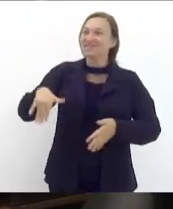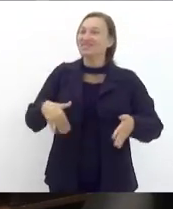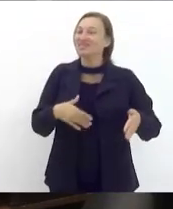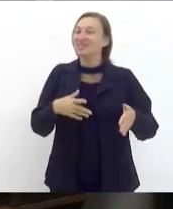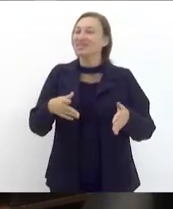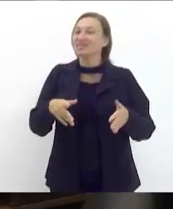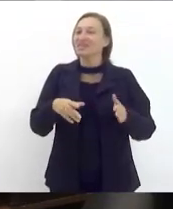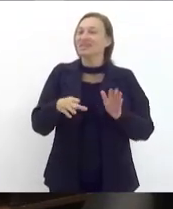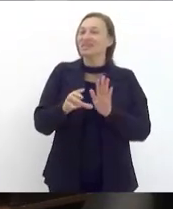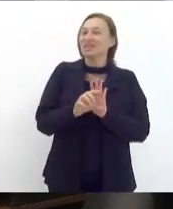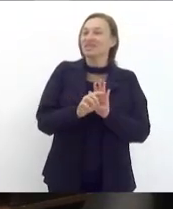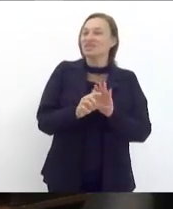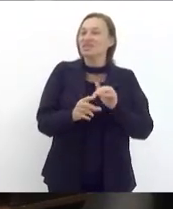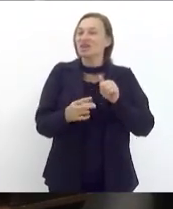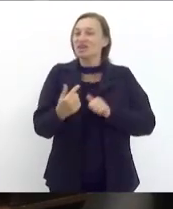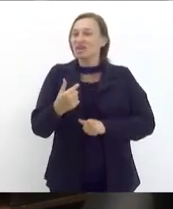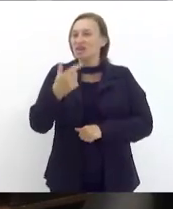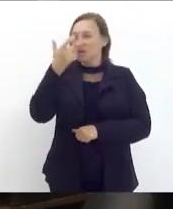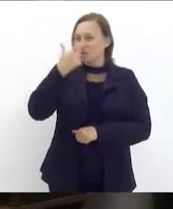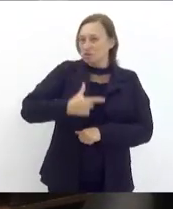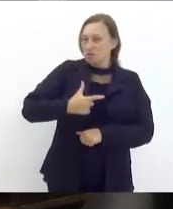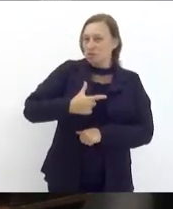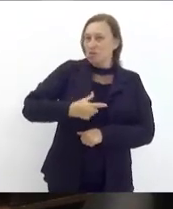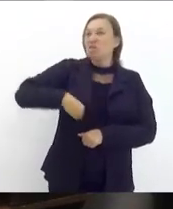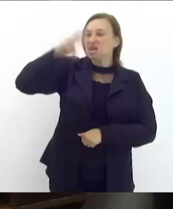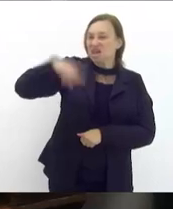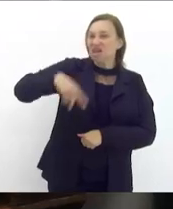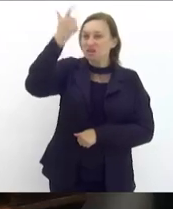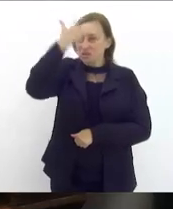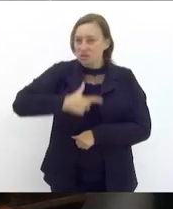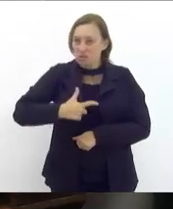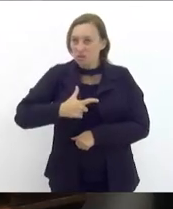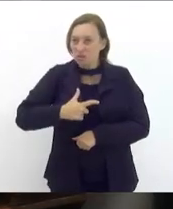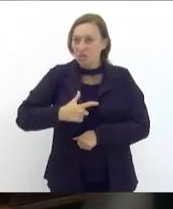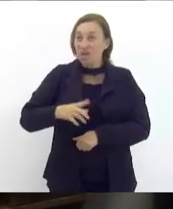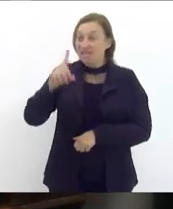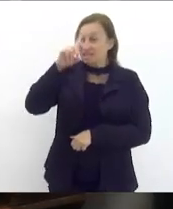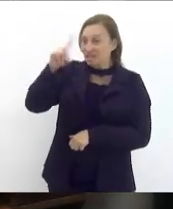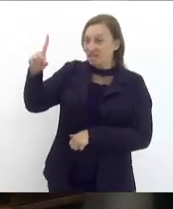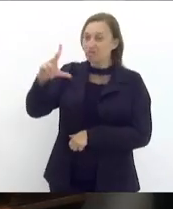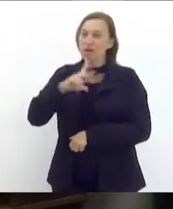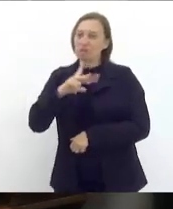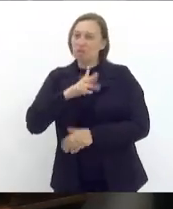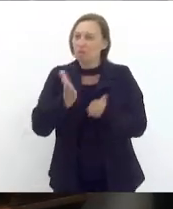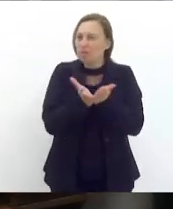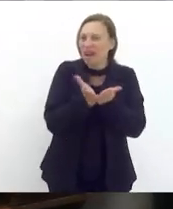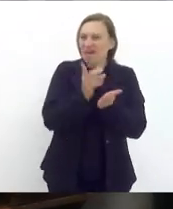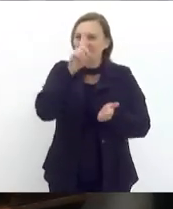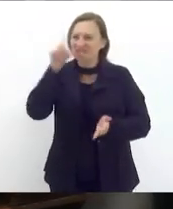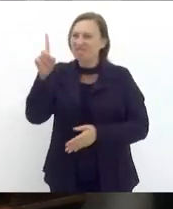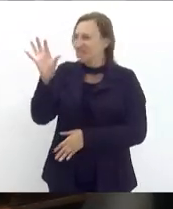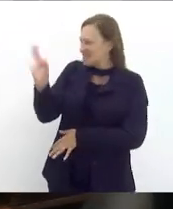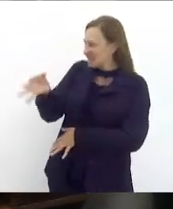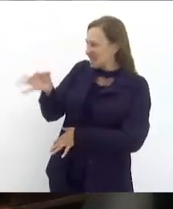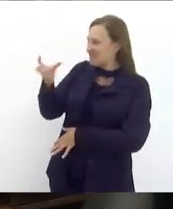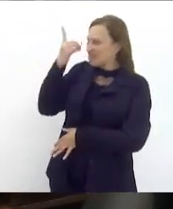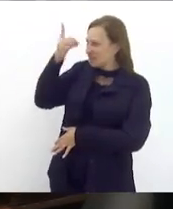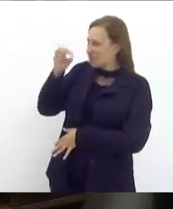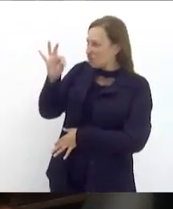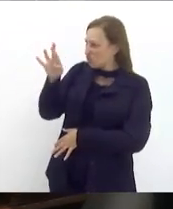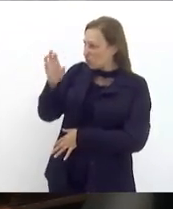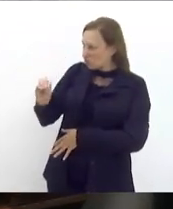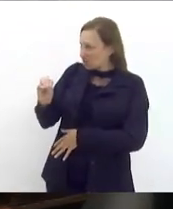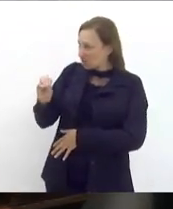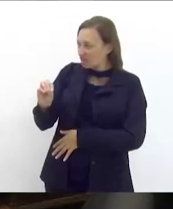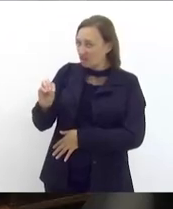fala Iavé eu sou aquele que sou é a definição de Deus pela própria Bíblia estou certo deputado Otônio eu